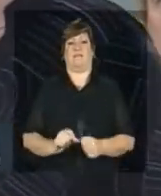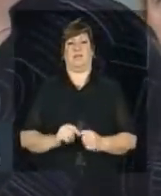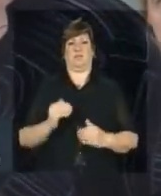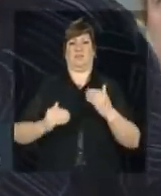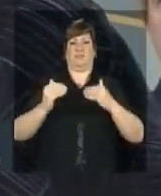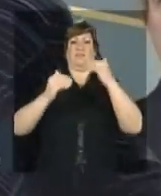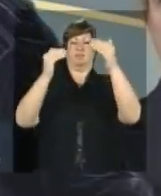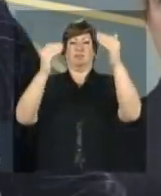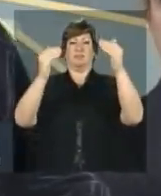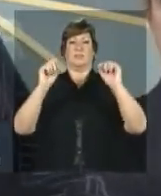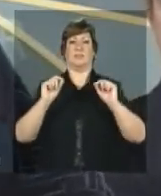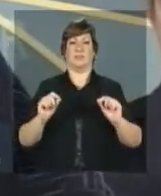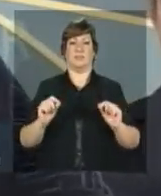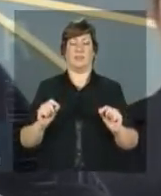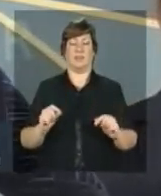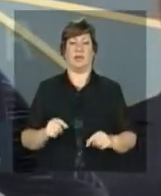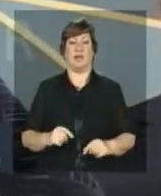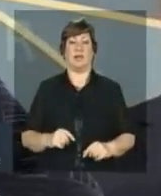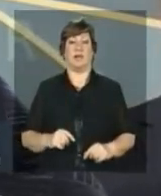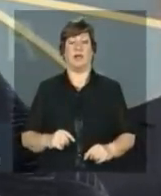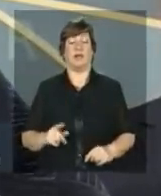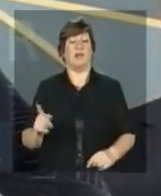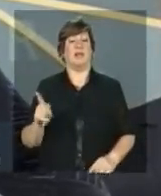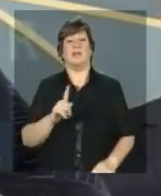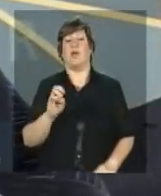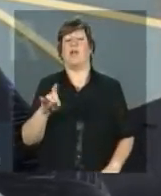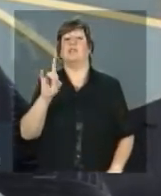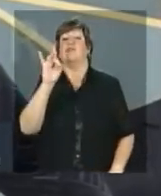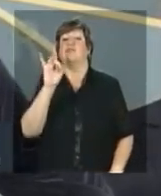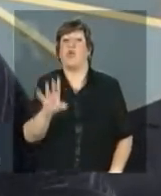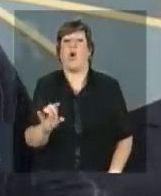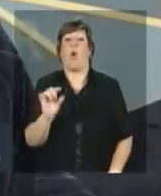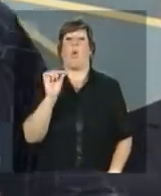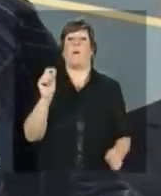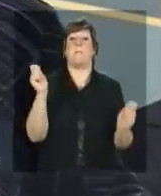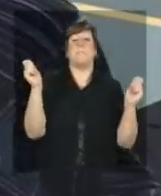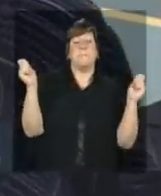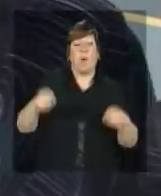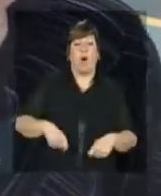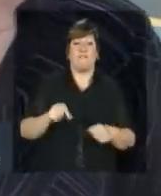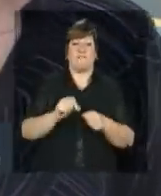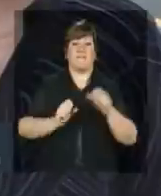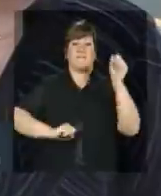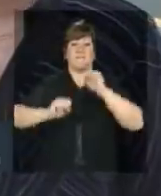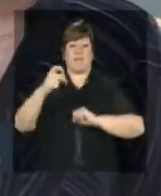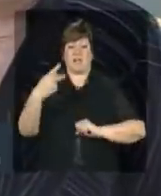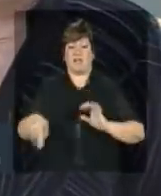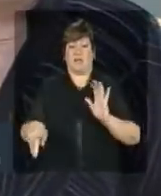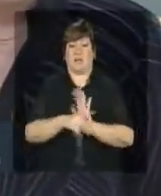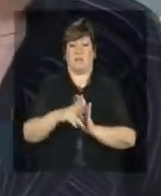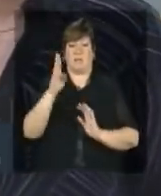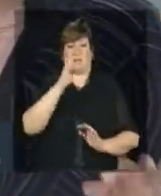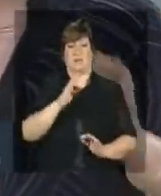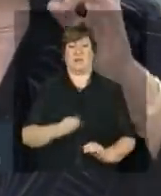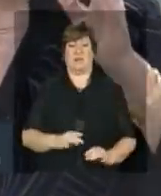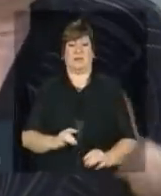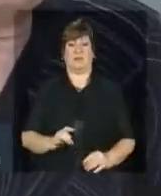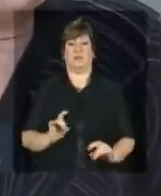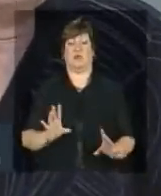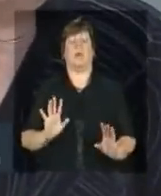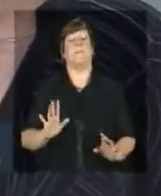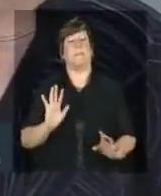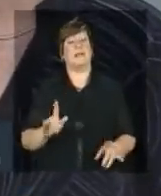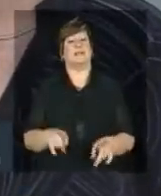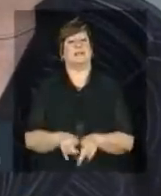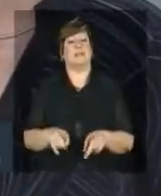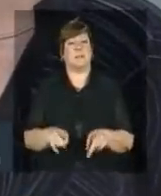aí não é só aquilo que pode ser produzido no Brasil tem de ser produzido no Brasil mas é